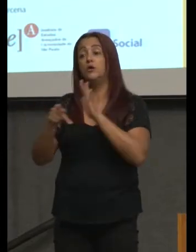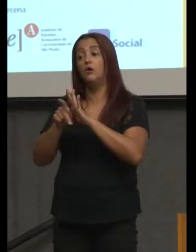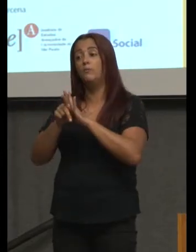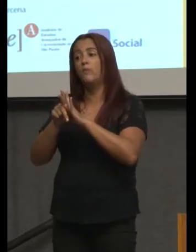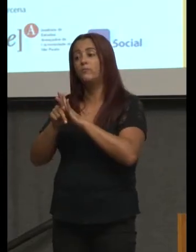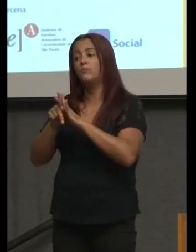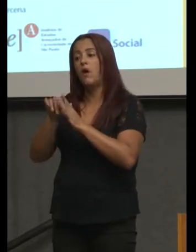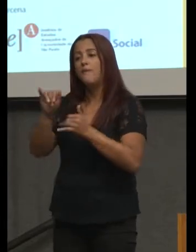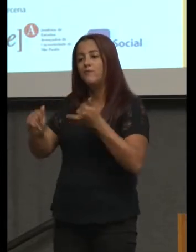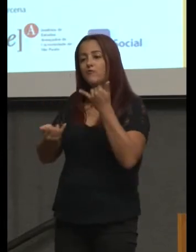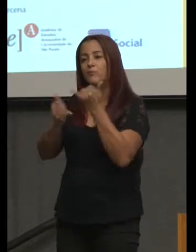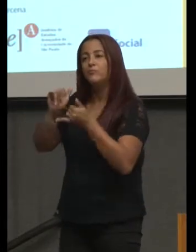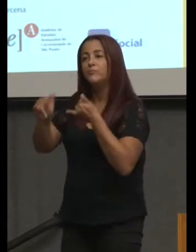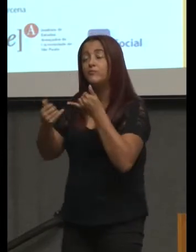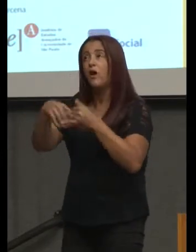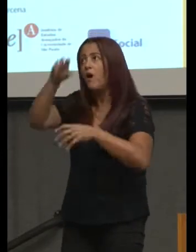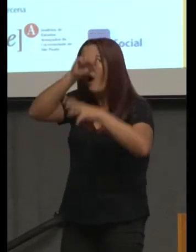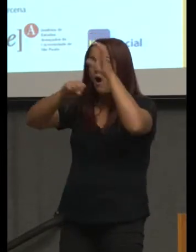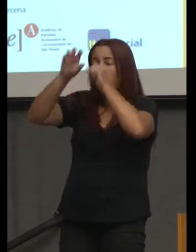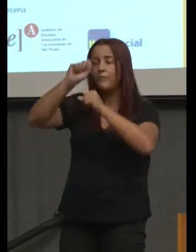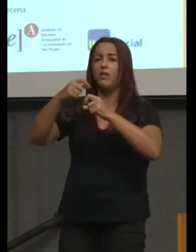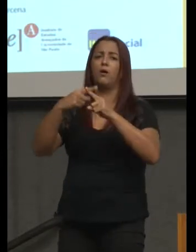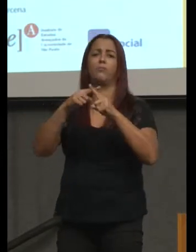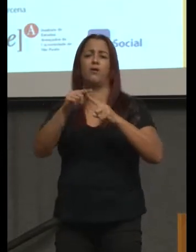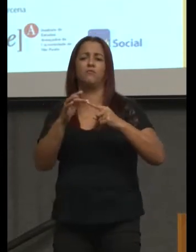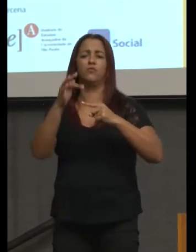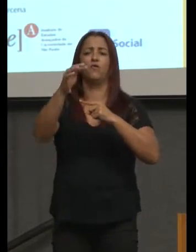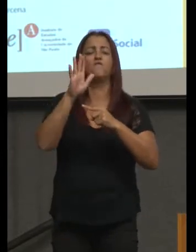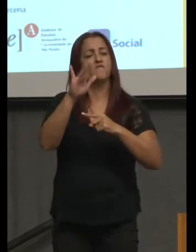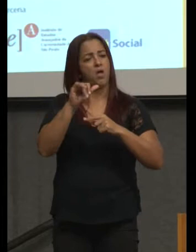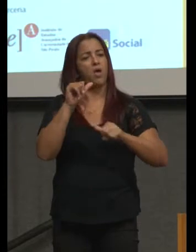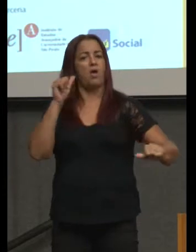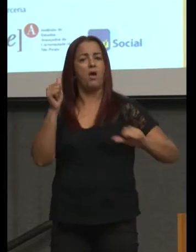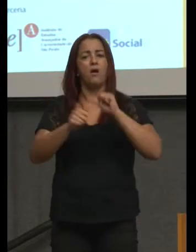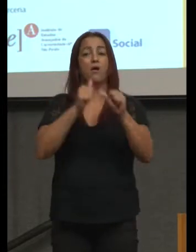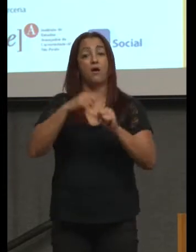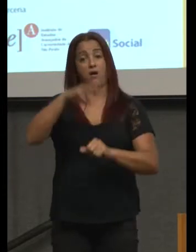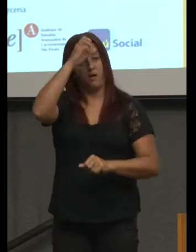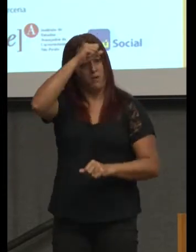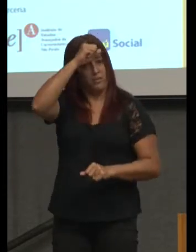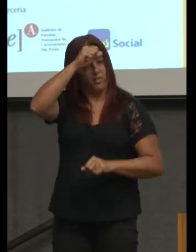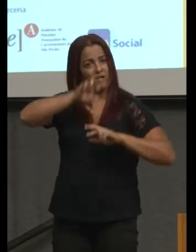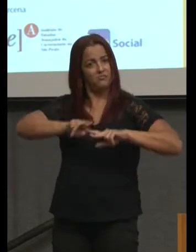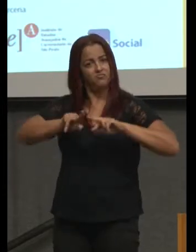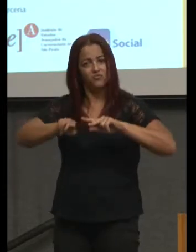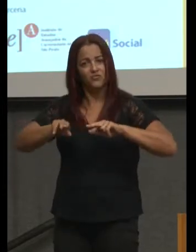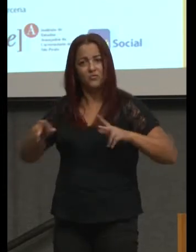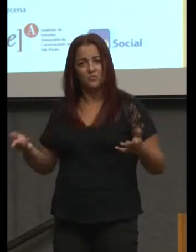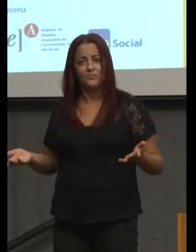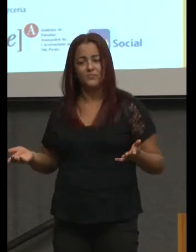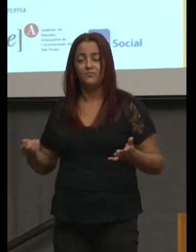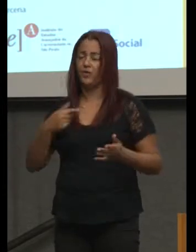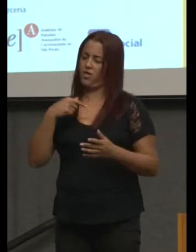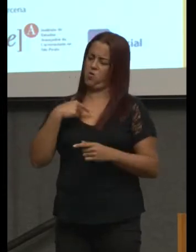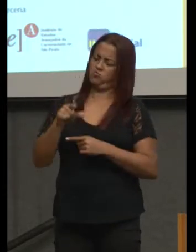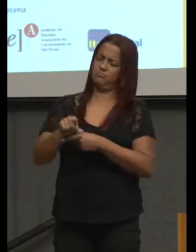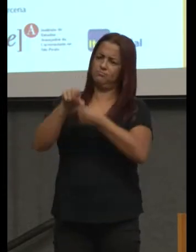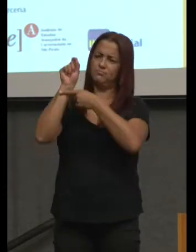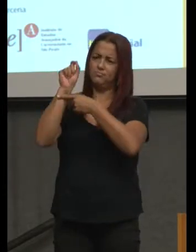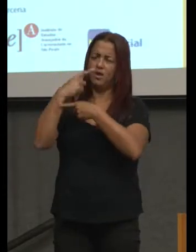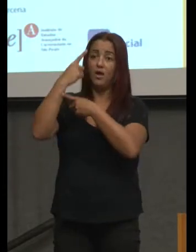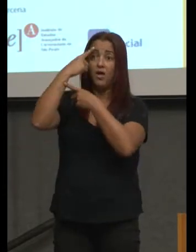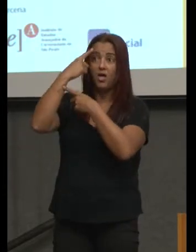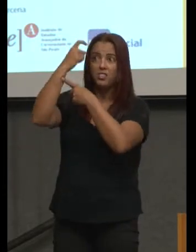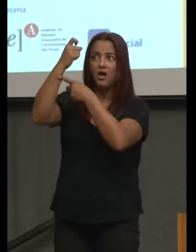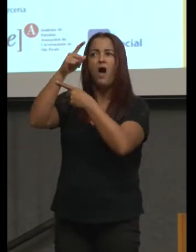vida eficaz em que você conviva com as diferenças, aprecia a diferença, eu prefiro essa ideia do que a ideia